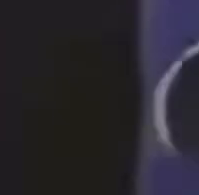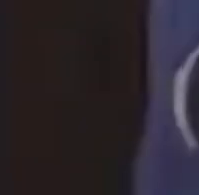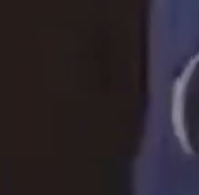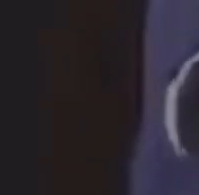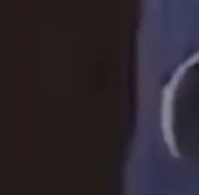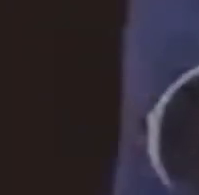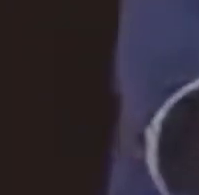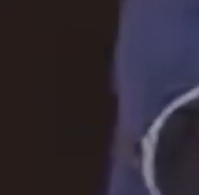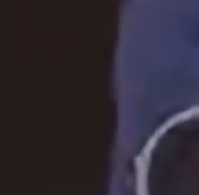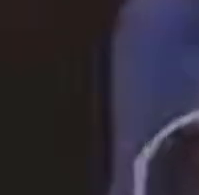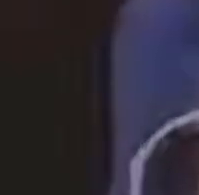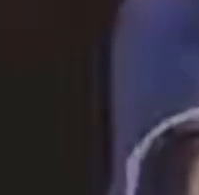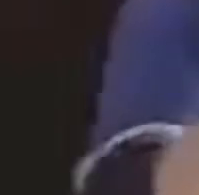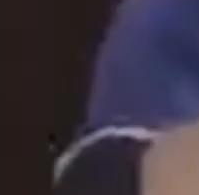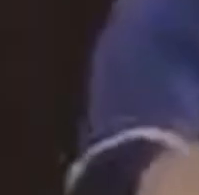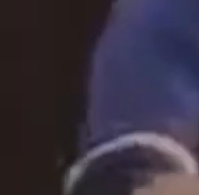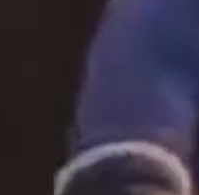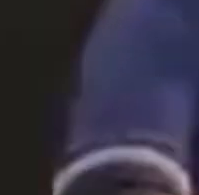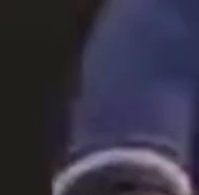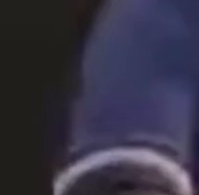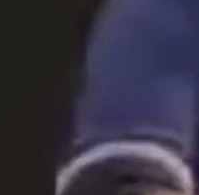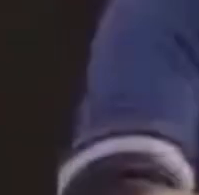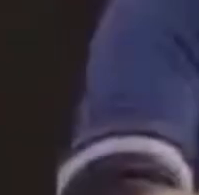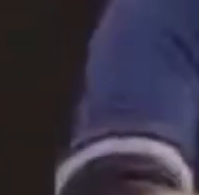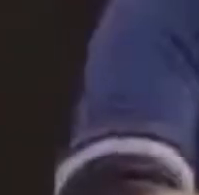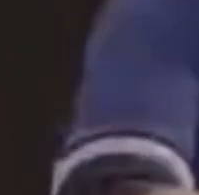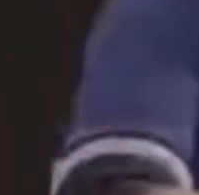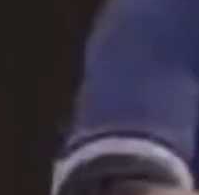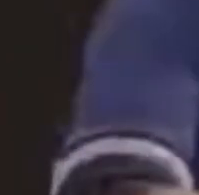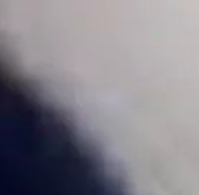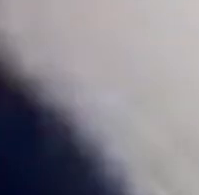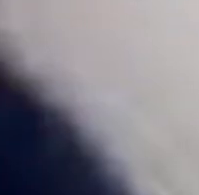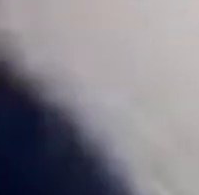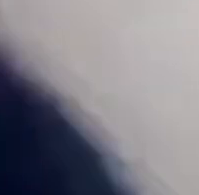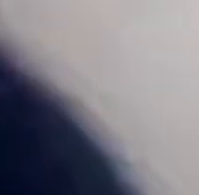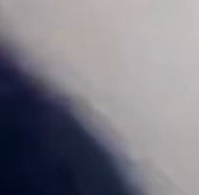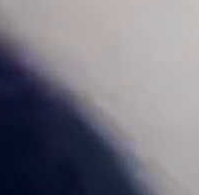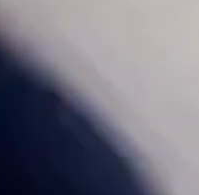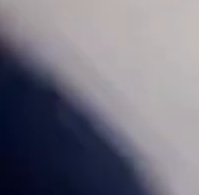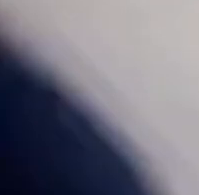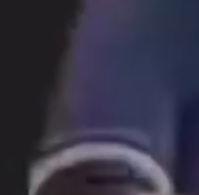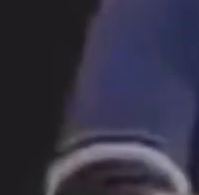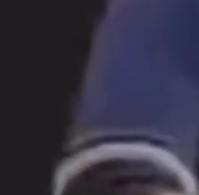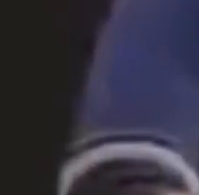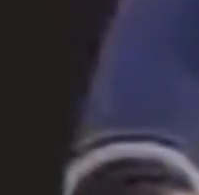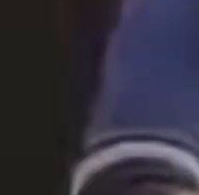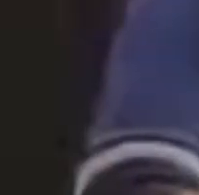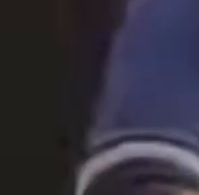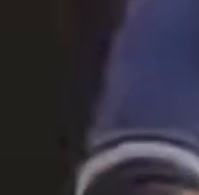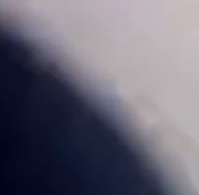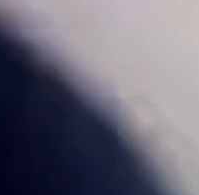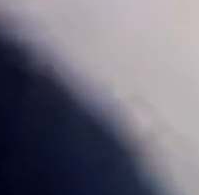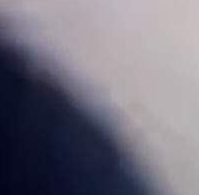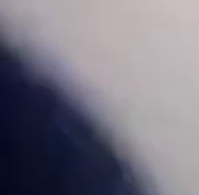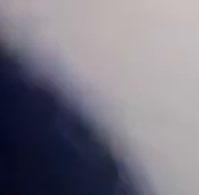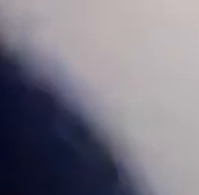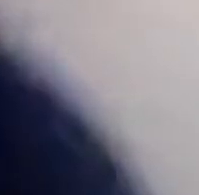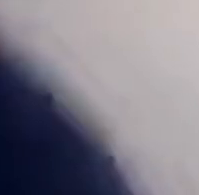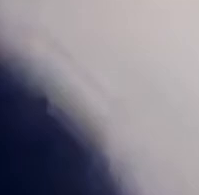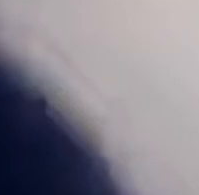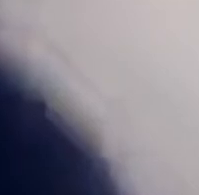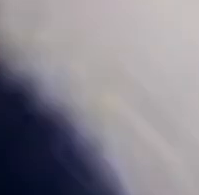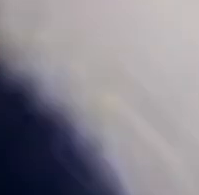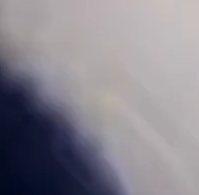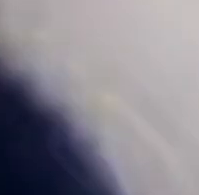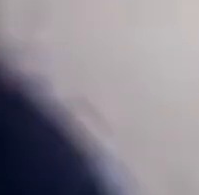Você acha que seria mais fácil ler esse texto pra mim, por exemplo, que sou branco? Não. Não seria mais fácil? Não. Porque